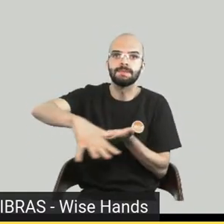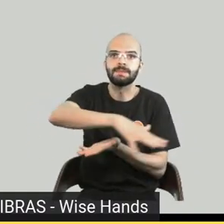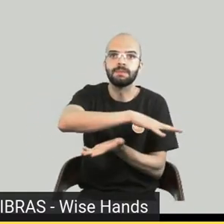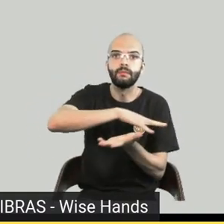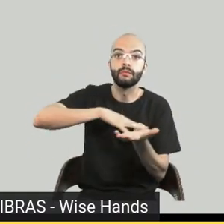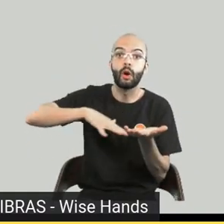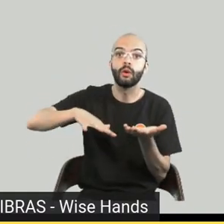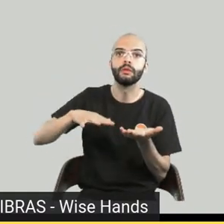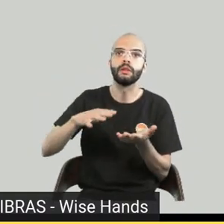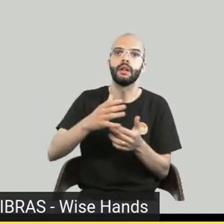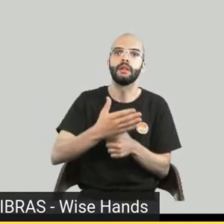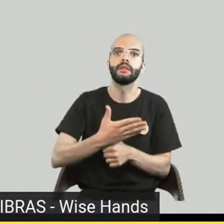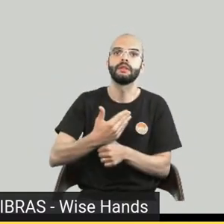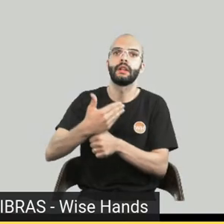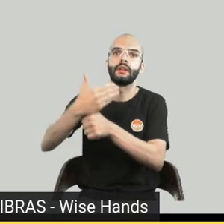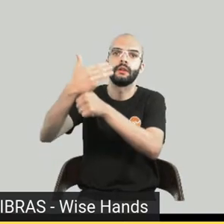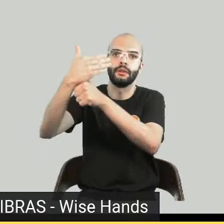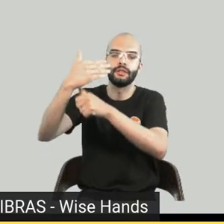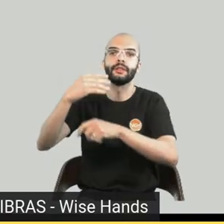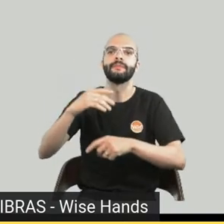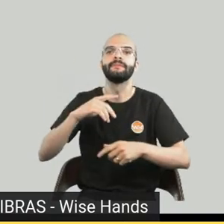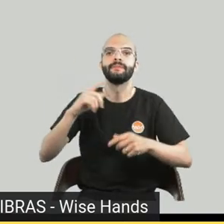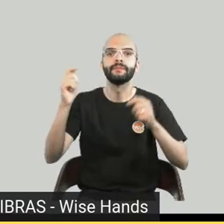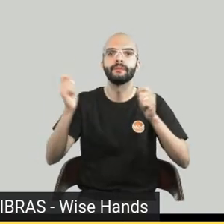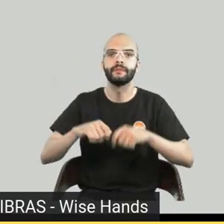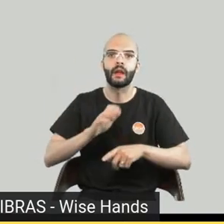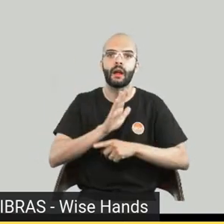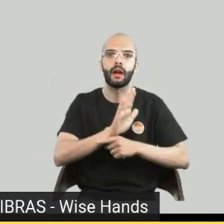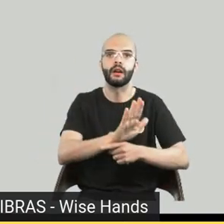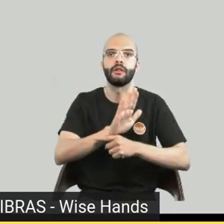prover o amor e acabar com as barreiras de comunicação.